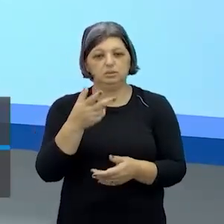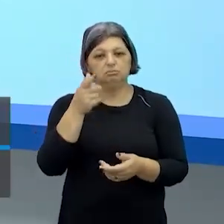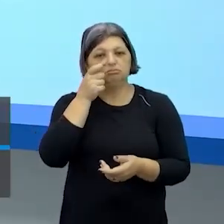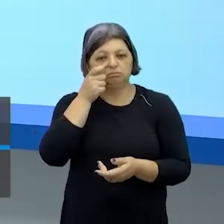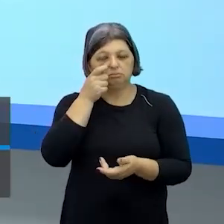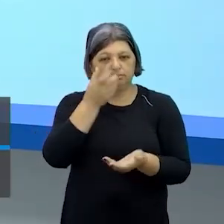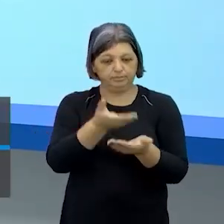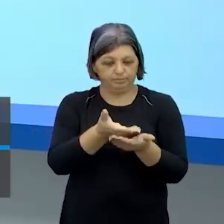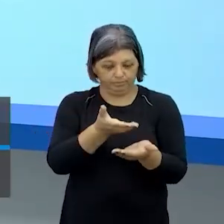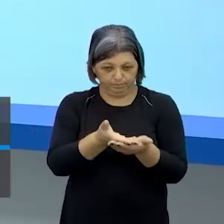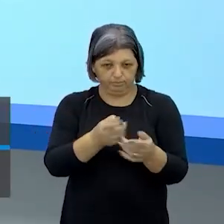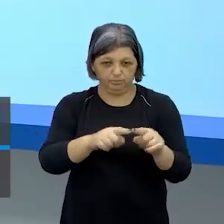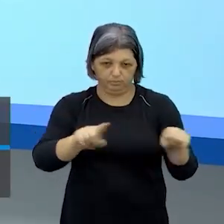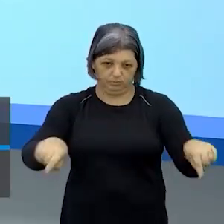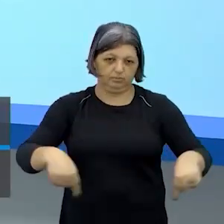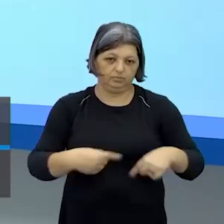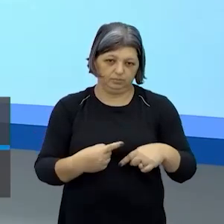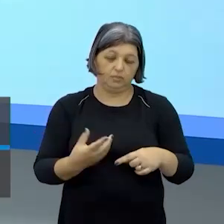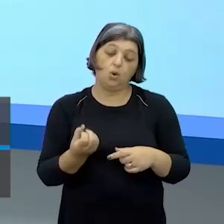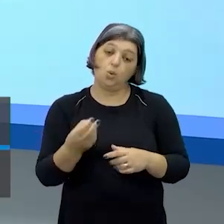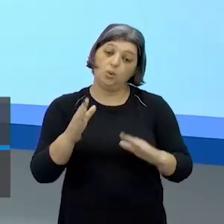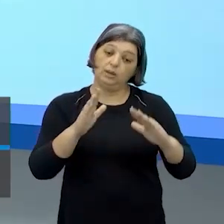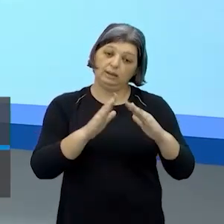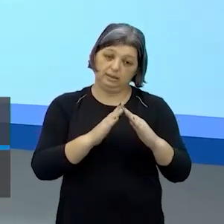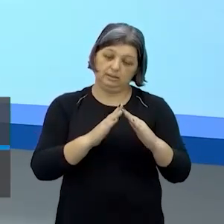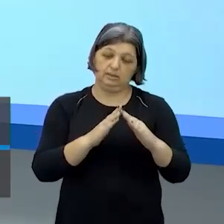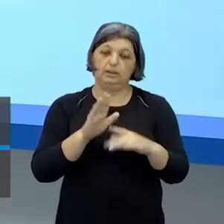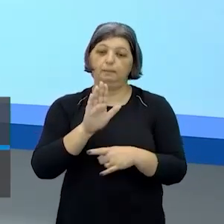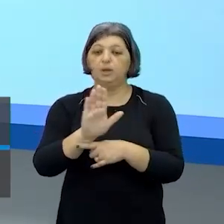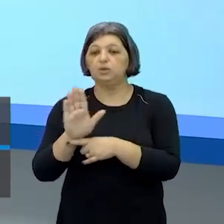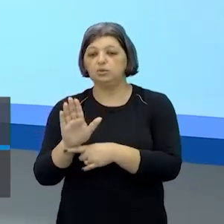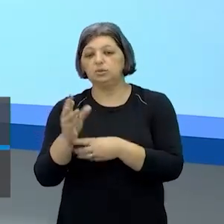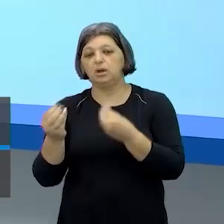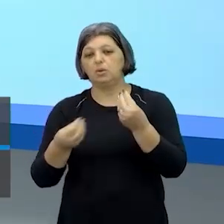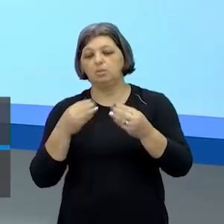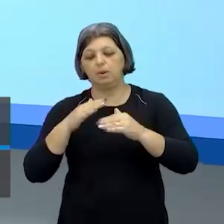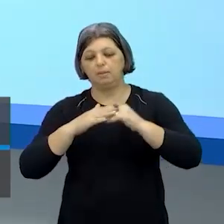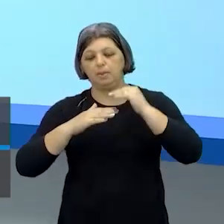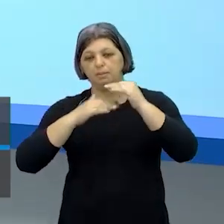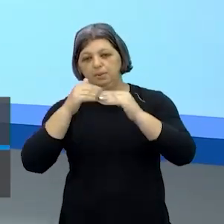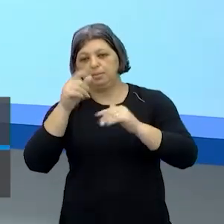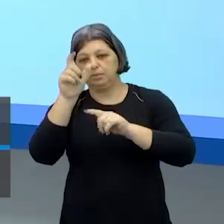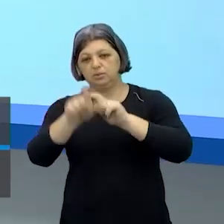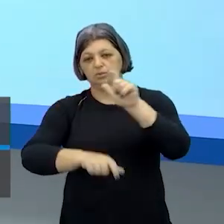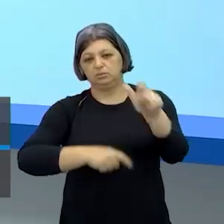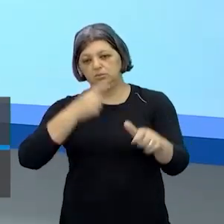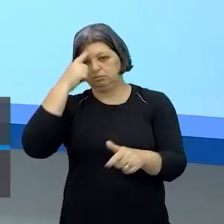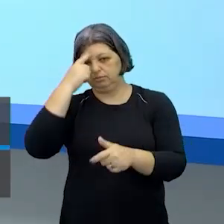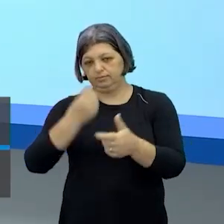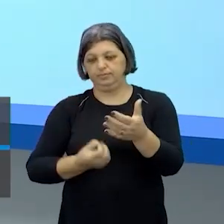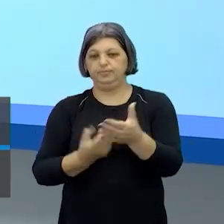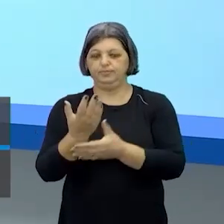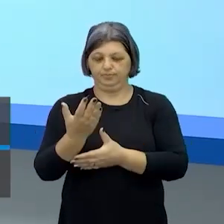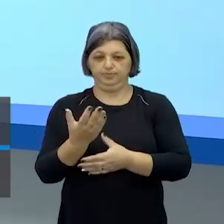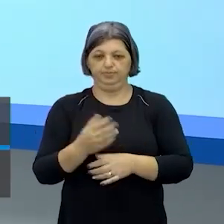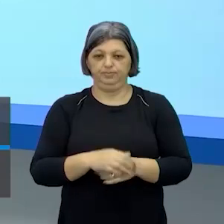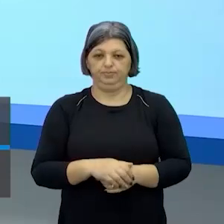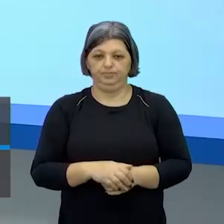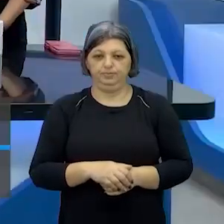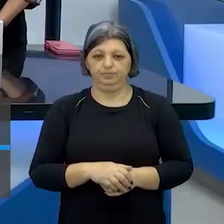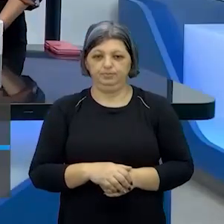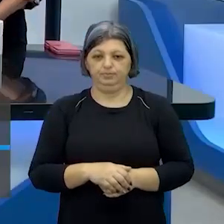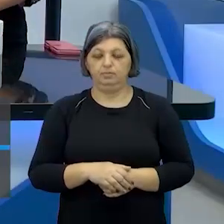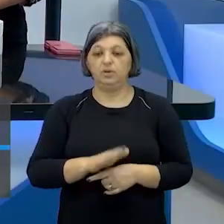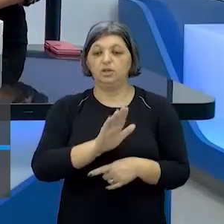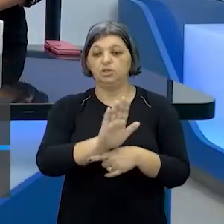aula ou assistir em casa para ajudar nessa construção de personagem professora acho que vai ficar mais fácil